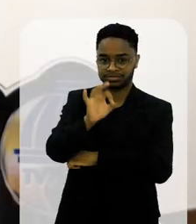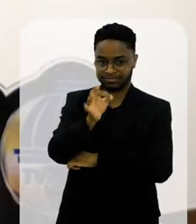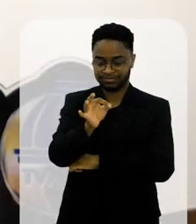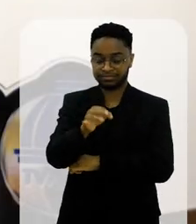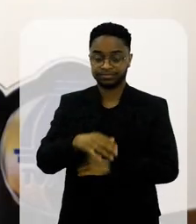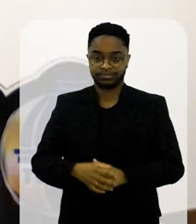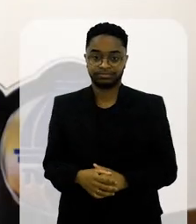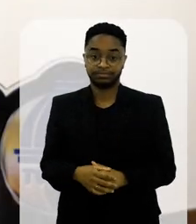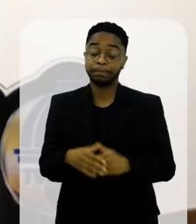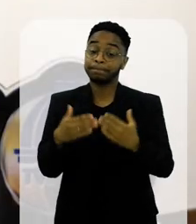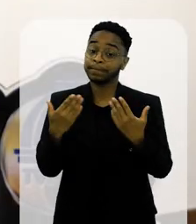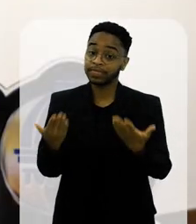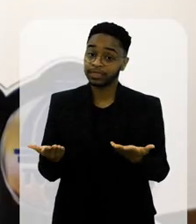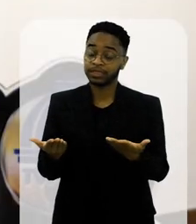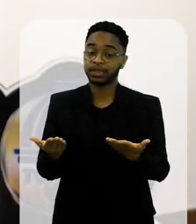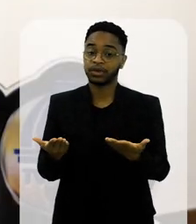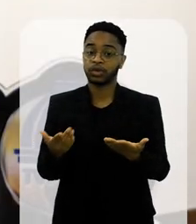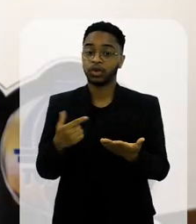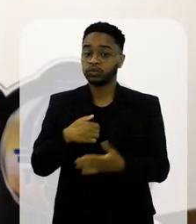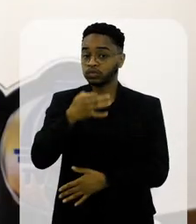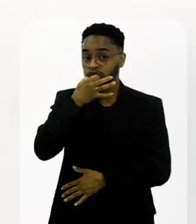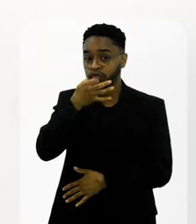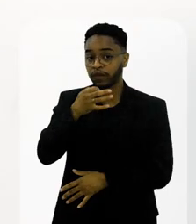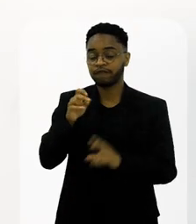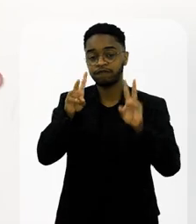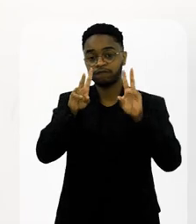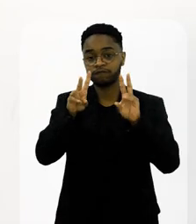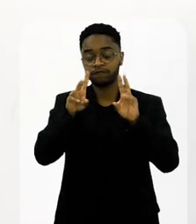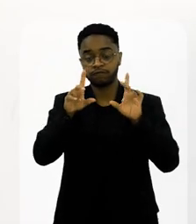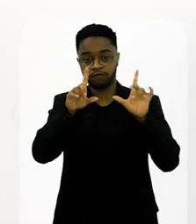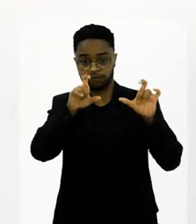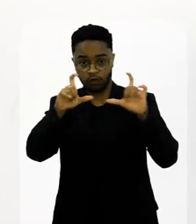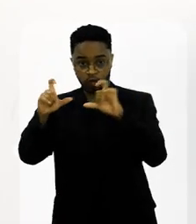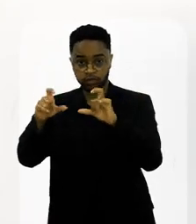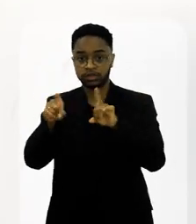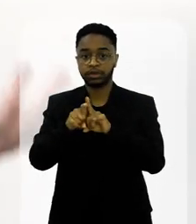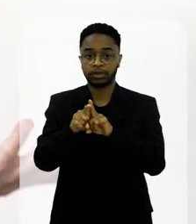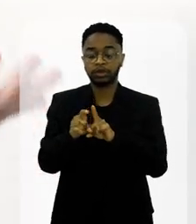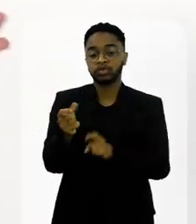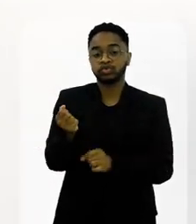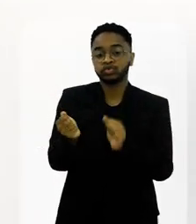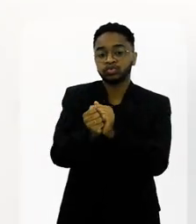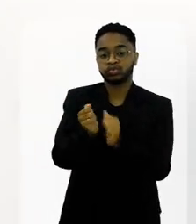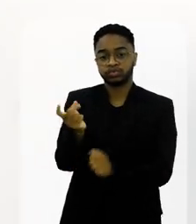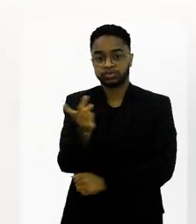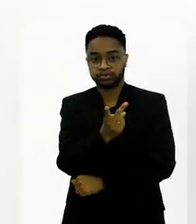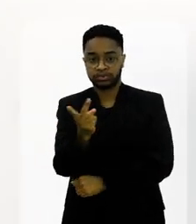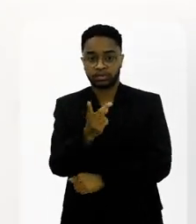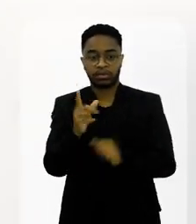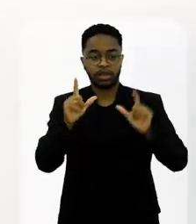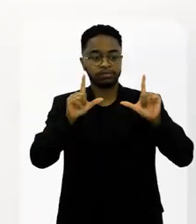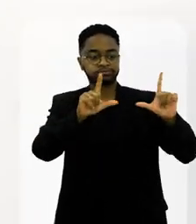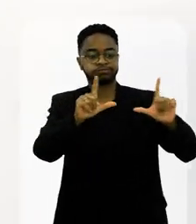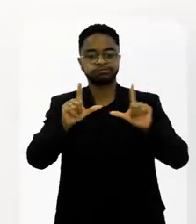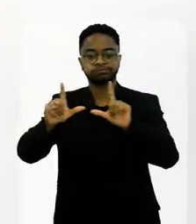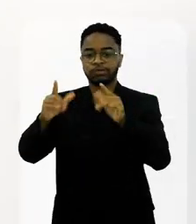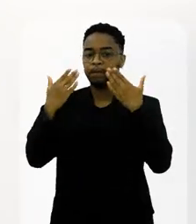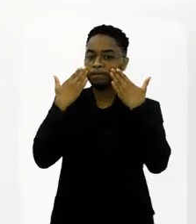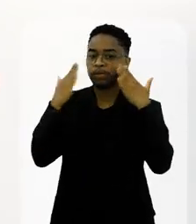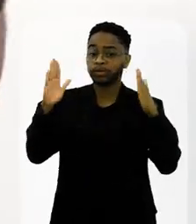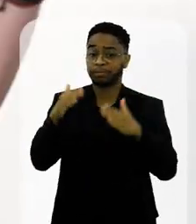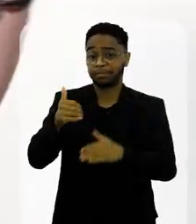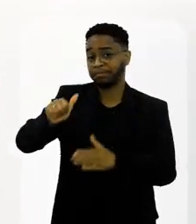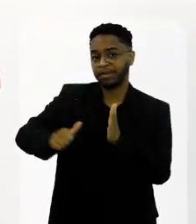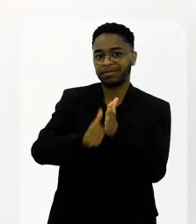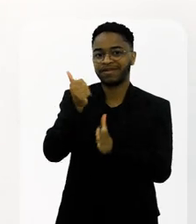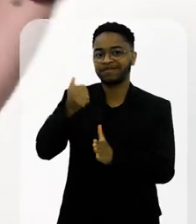aviação. E aí, eu até sugeri uma foto com o Neguinho da Beija-Flor e o Nego, que eram os dois cantores, que estampou a capa do jornal,